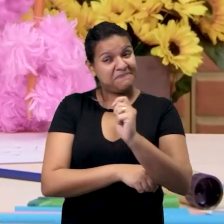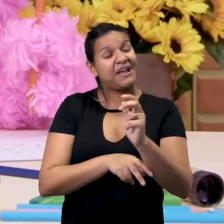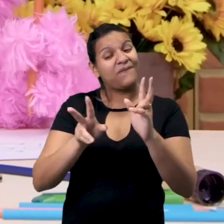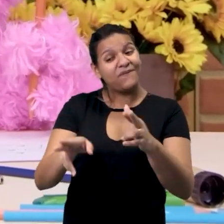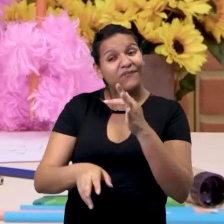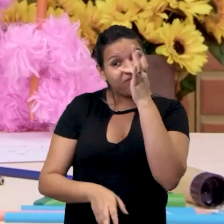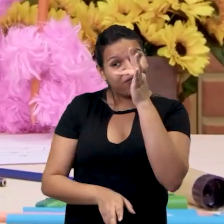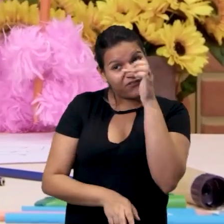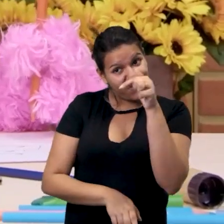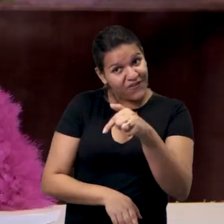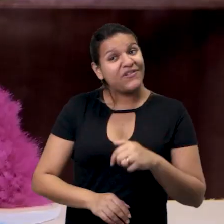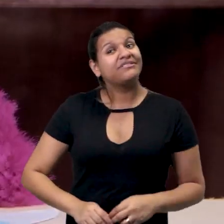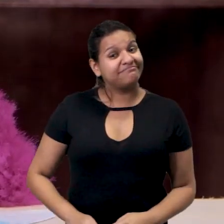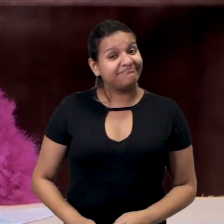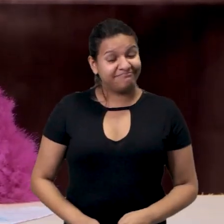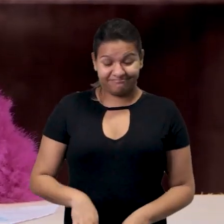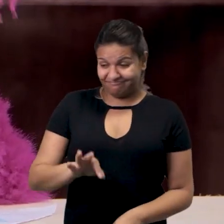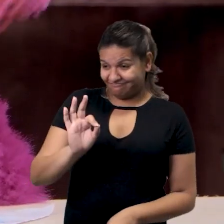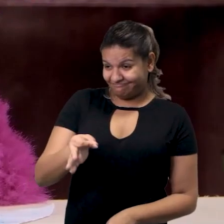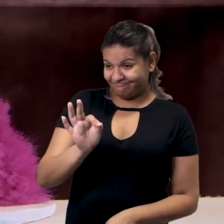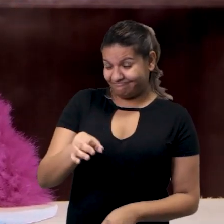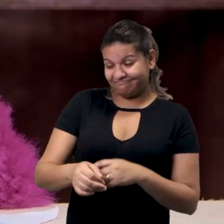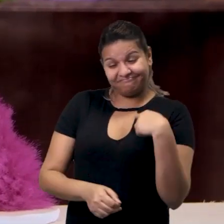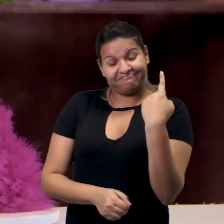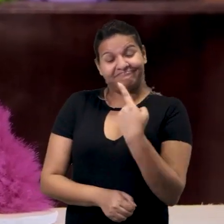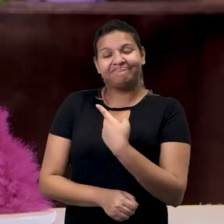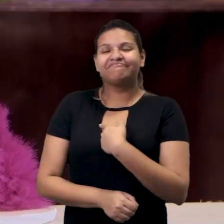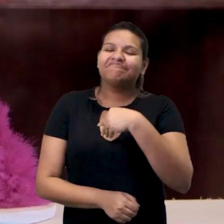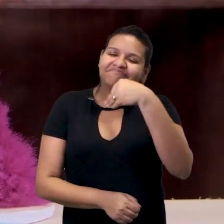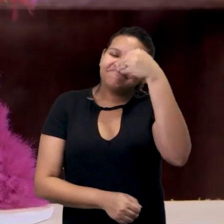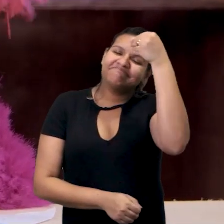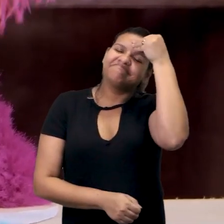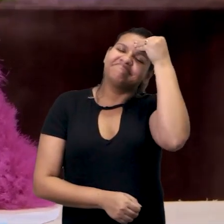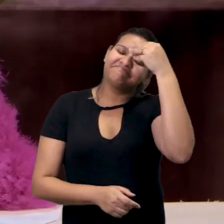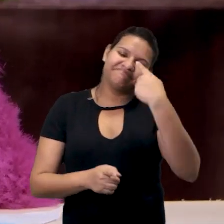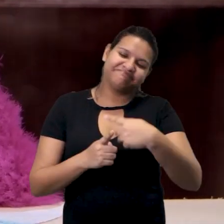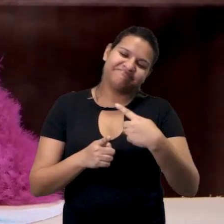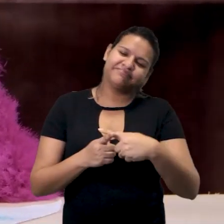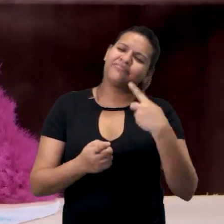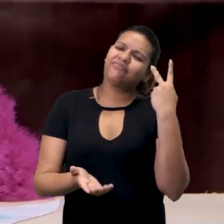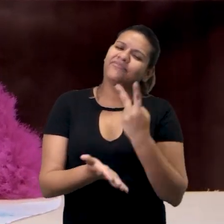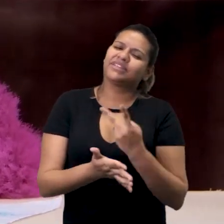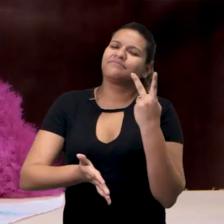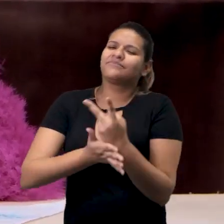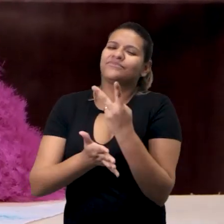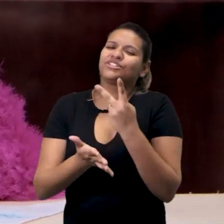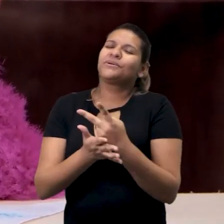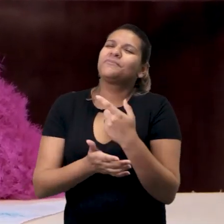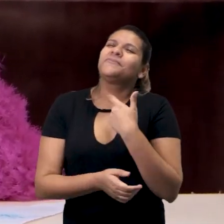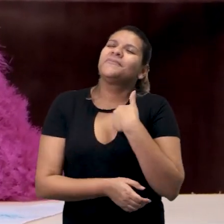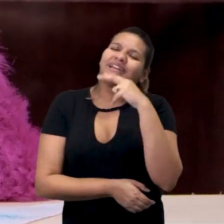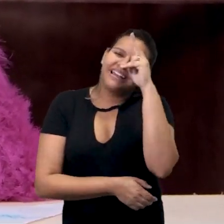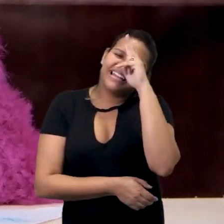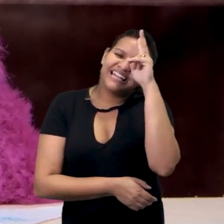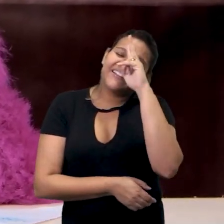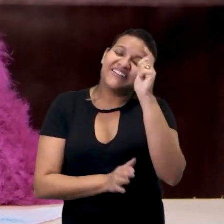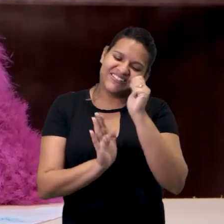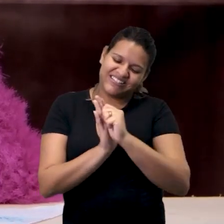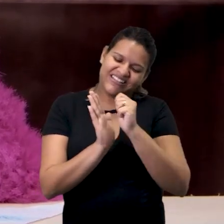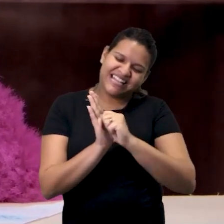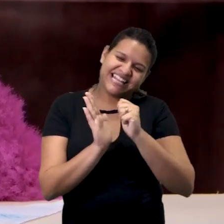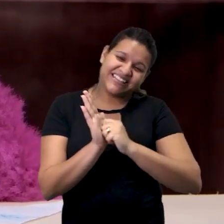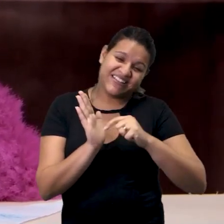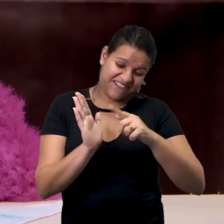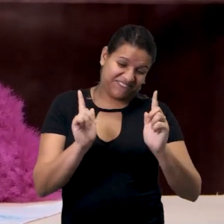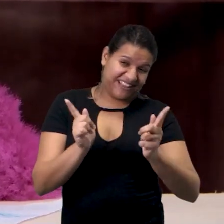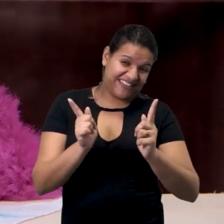as flores do jardim! E nós nunca vamos esquecer, porque ela vai estar pra sempre no nosso Diário